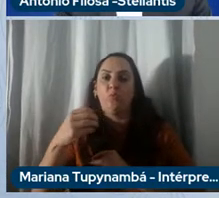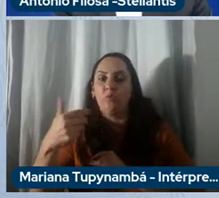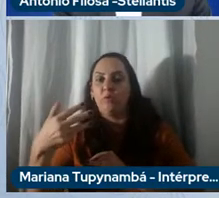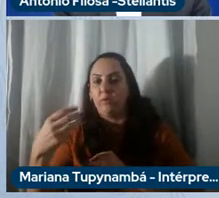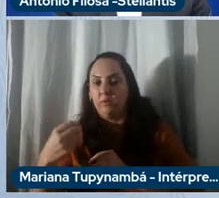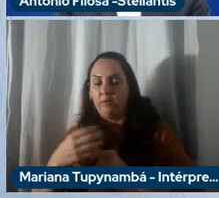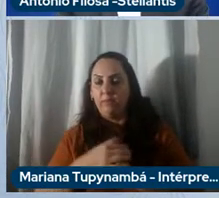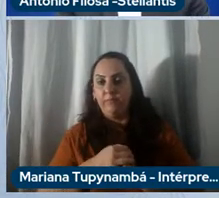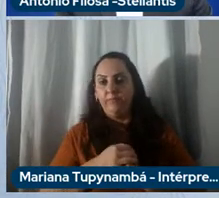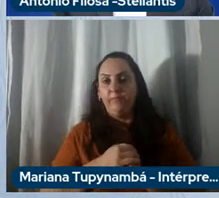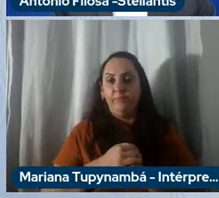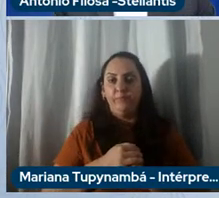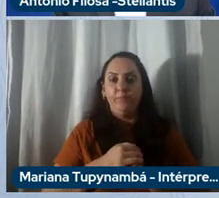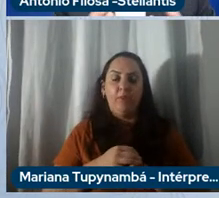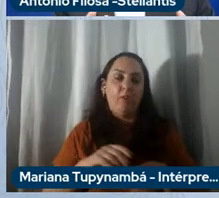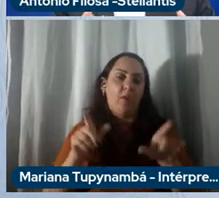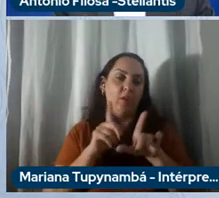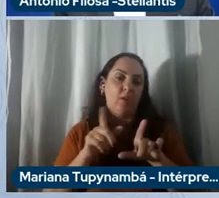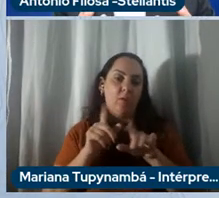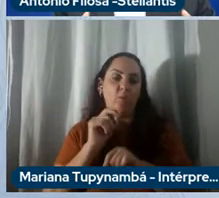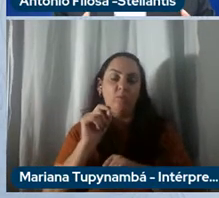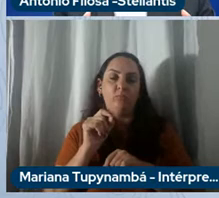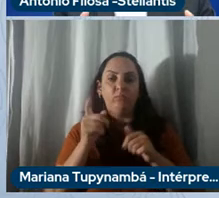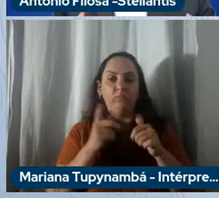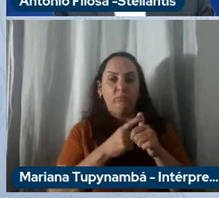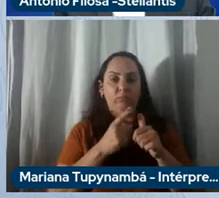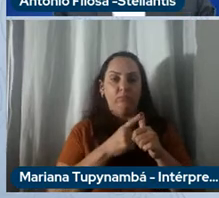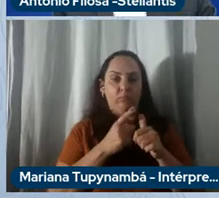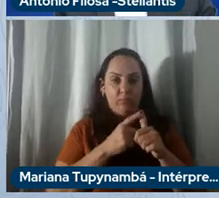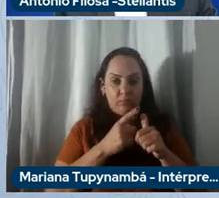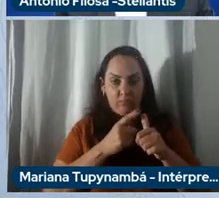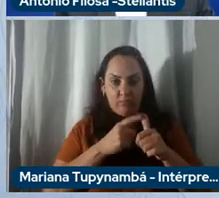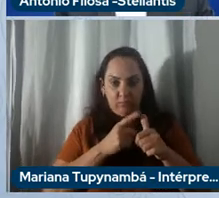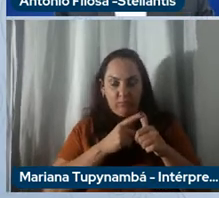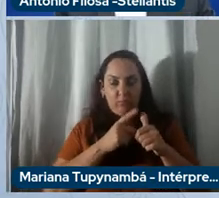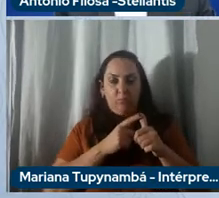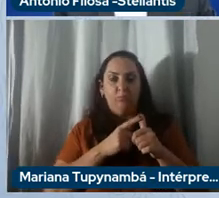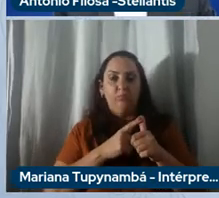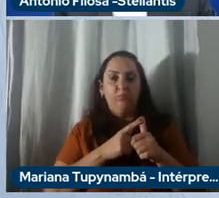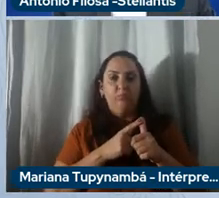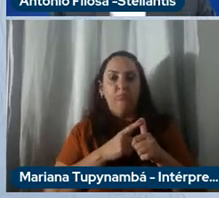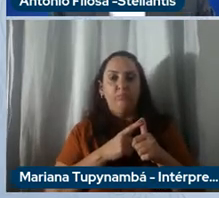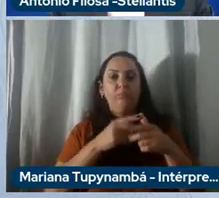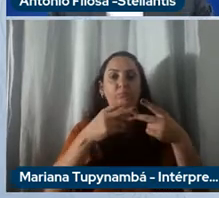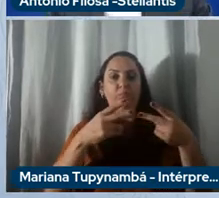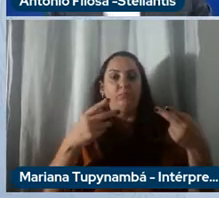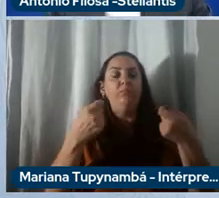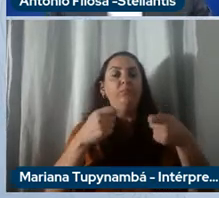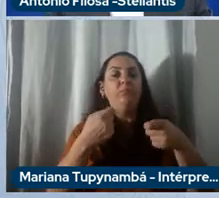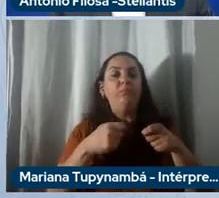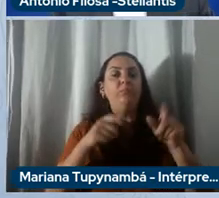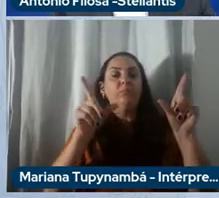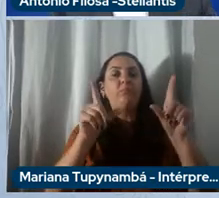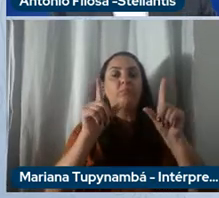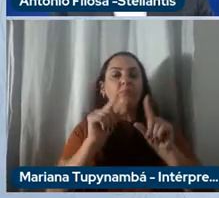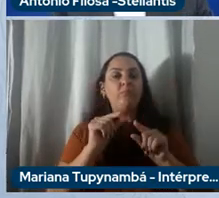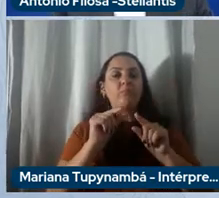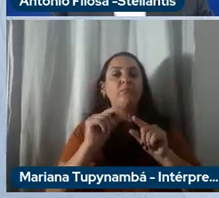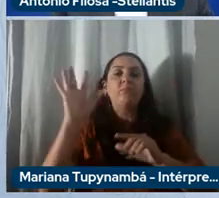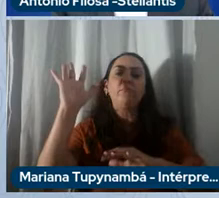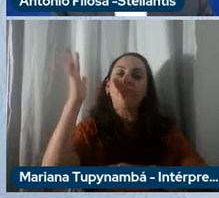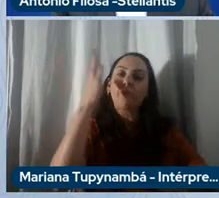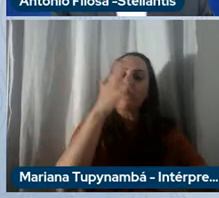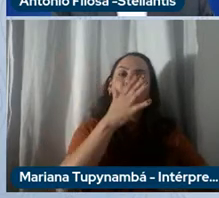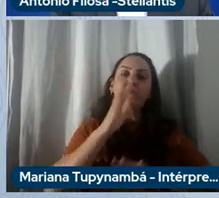bom claramente o primeiro reto e o primeiro desafio é a mitigação das mudanças climáticas